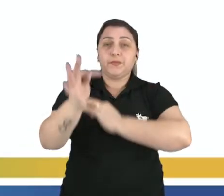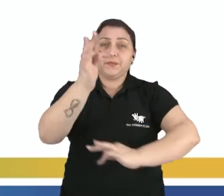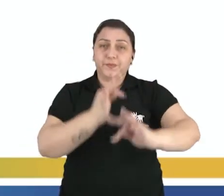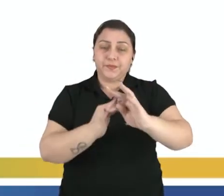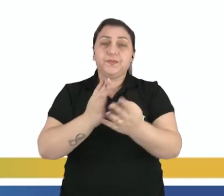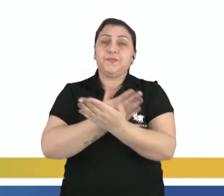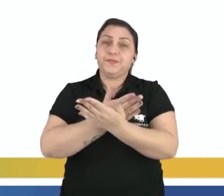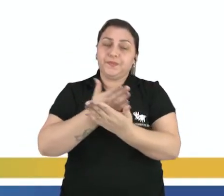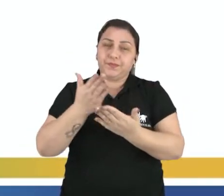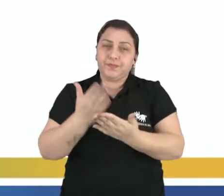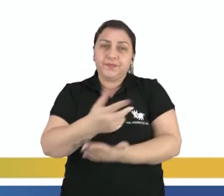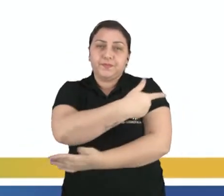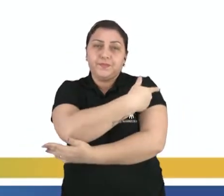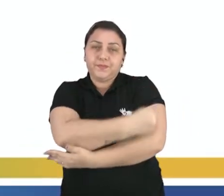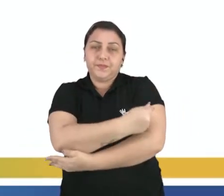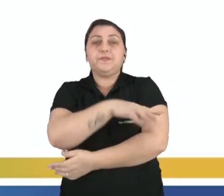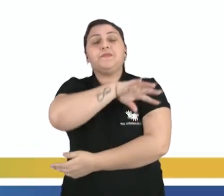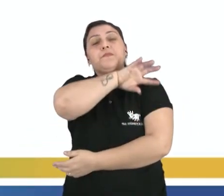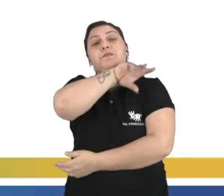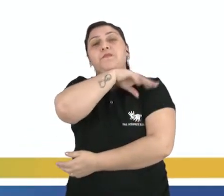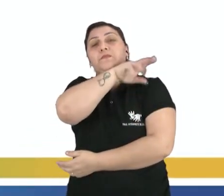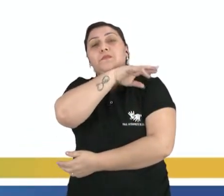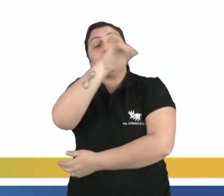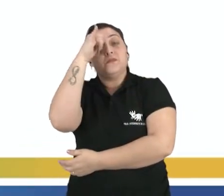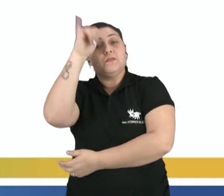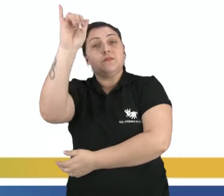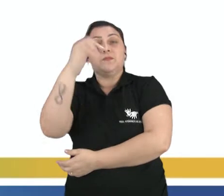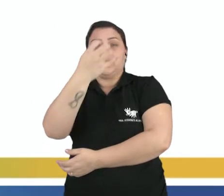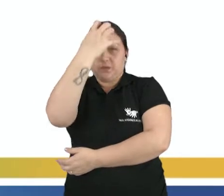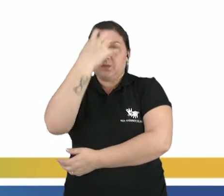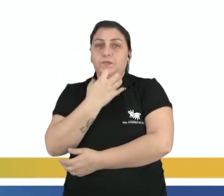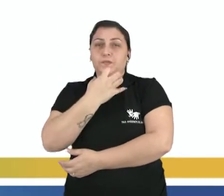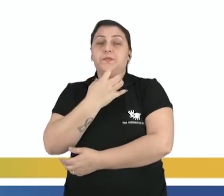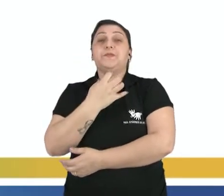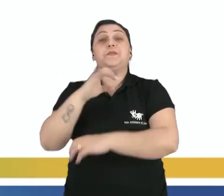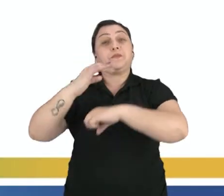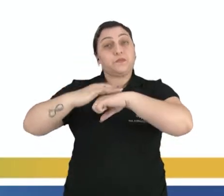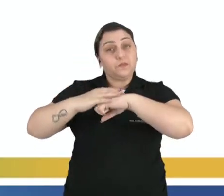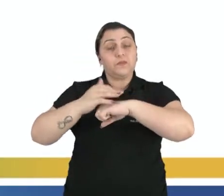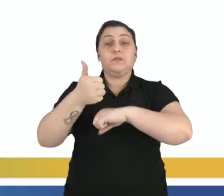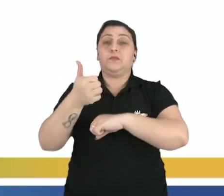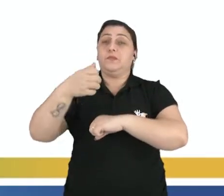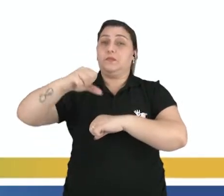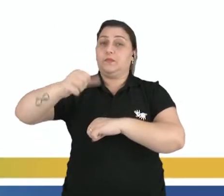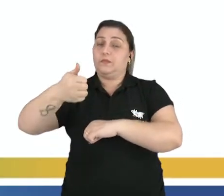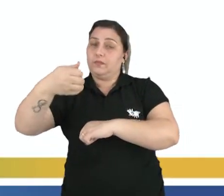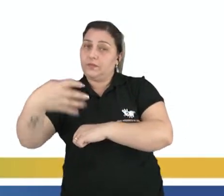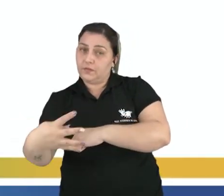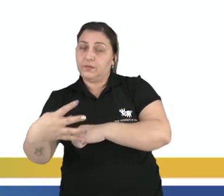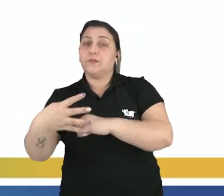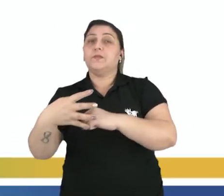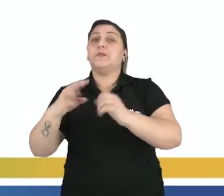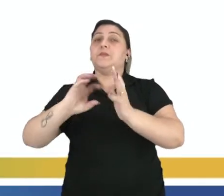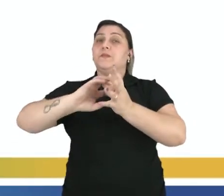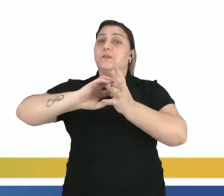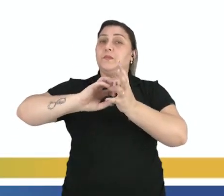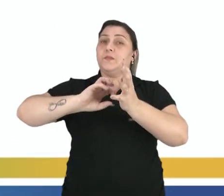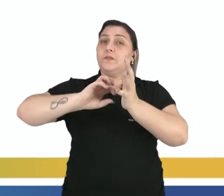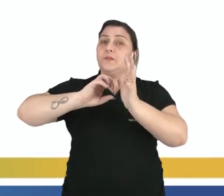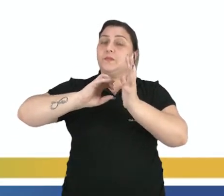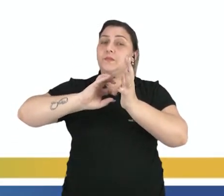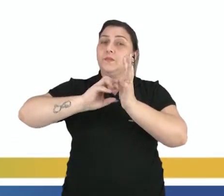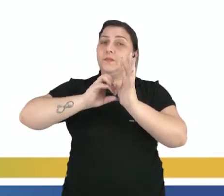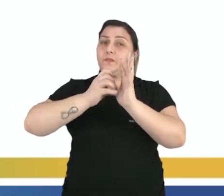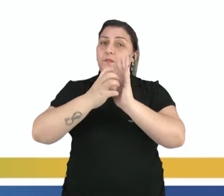Eles começaram a vacinar os animais contra a raiva. Em 1914, uma bactéria foi usada para